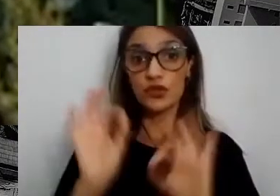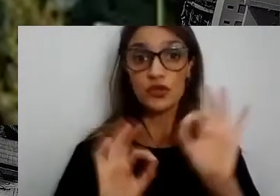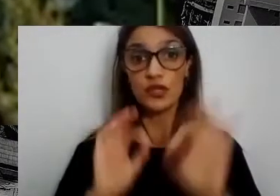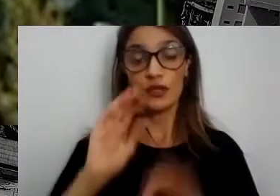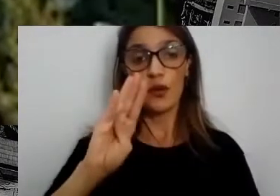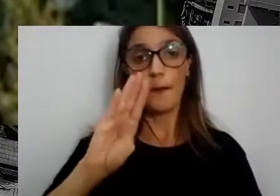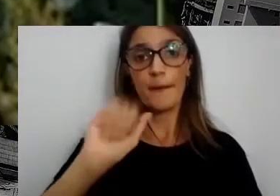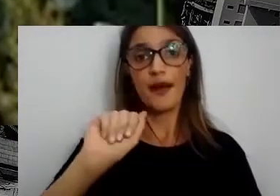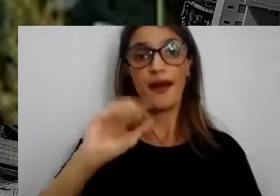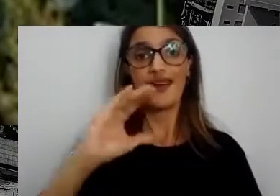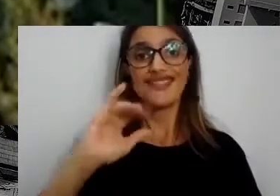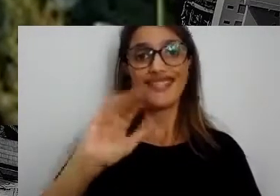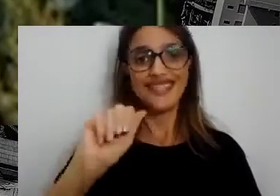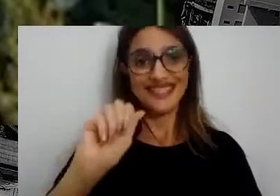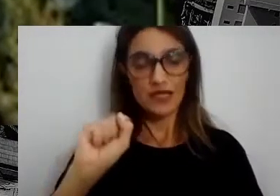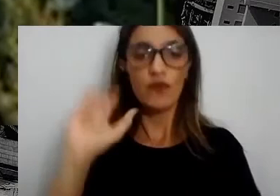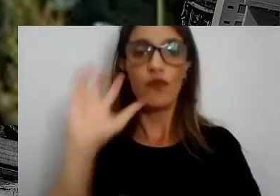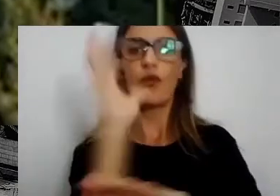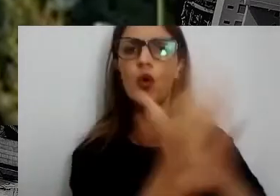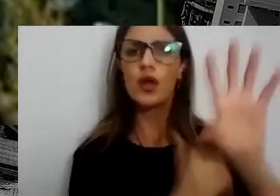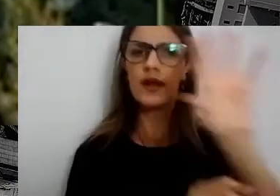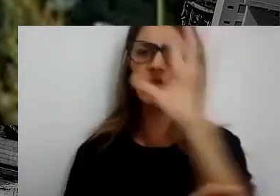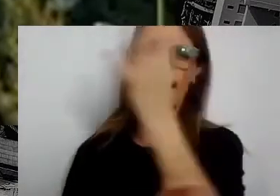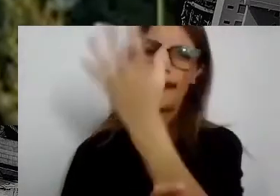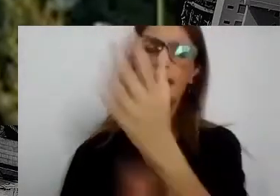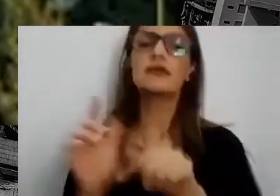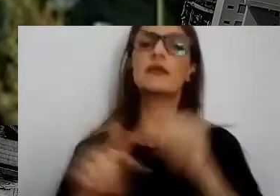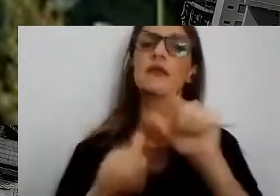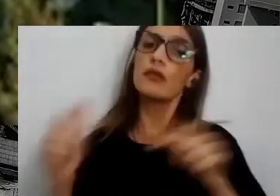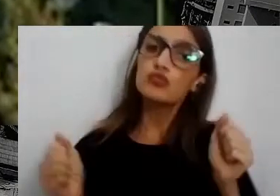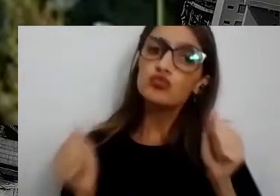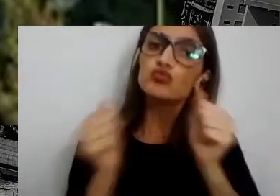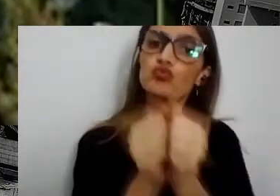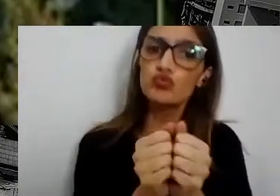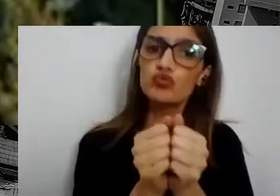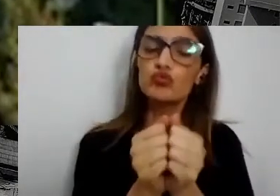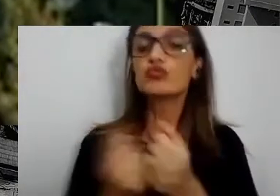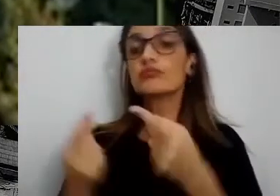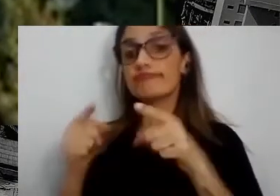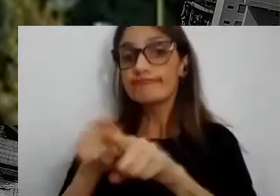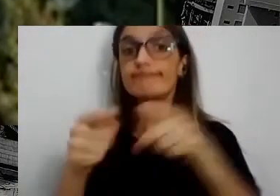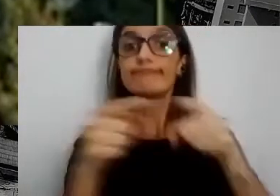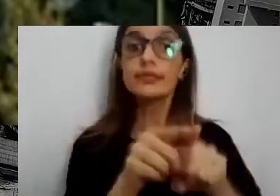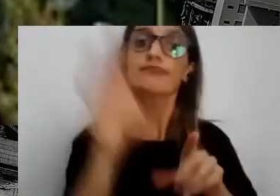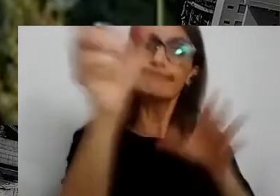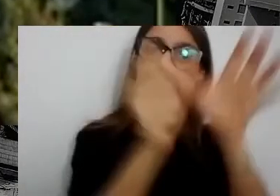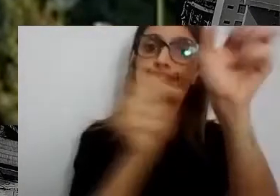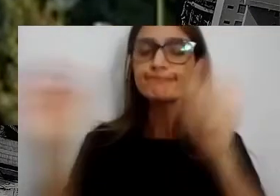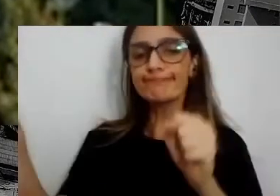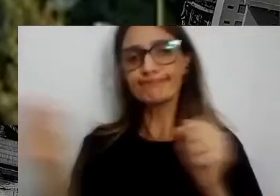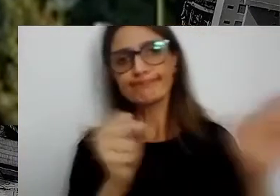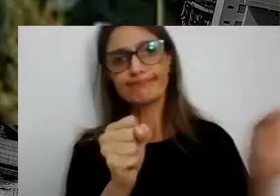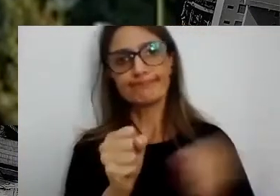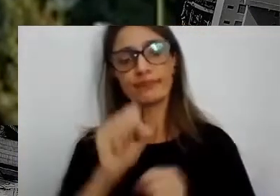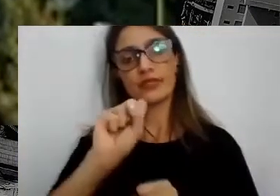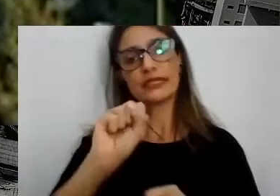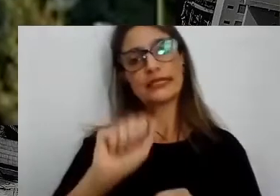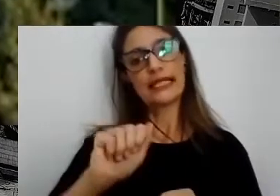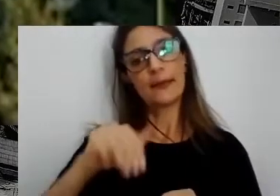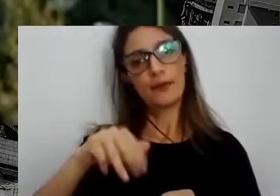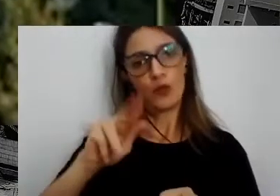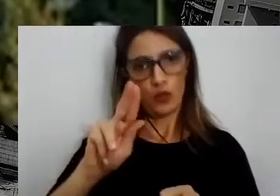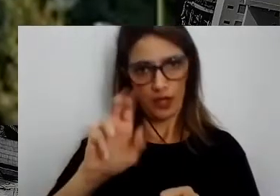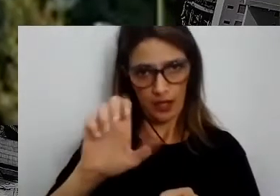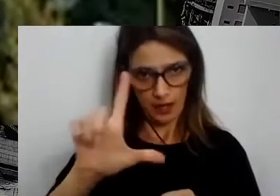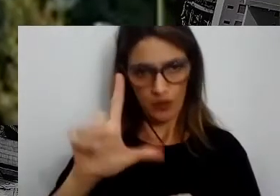Florestas, de trabalhar de forma conjunta e buscar parcerias para implementação. O Samuel mencionou a questão de